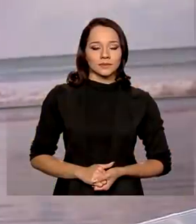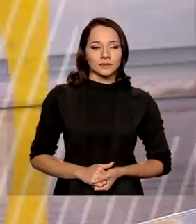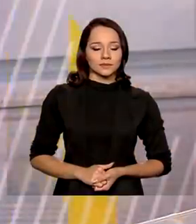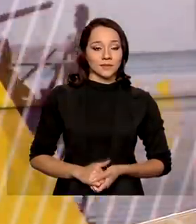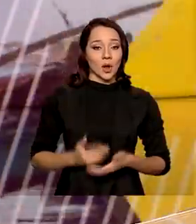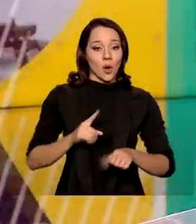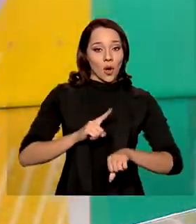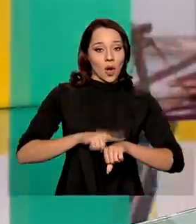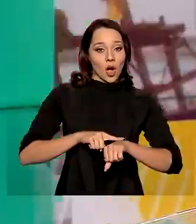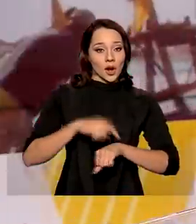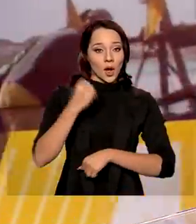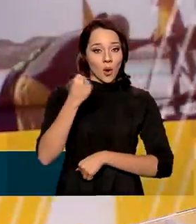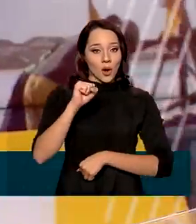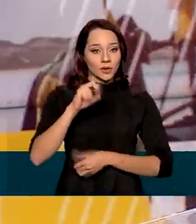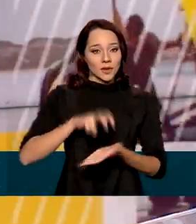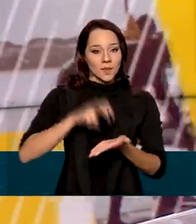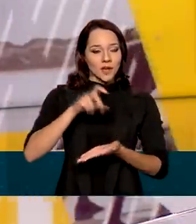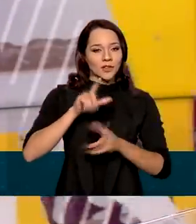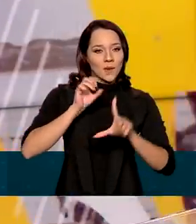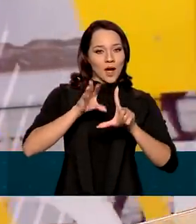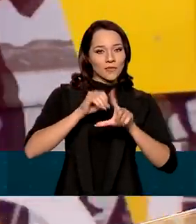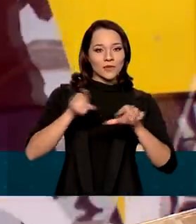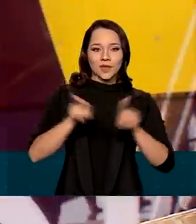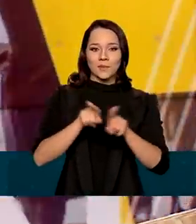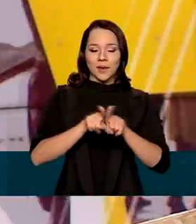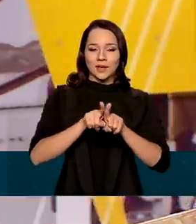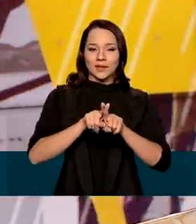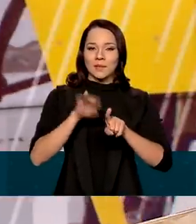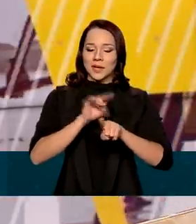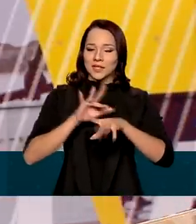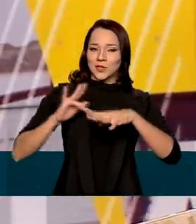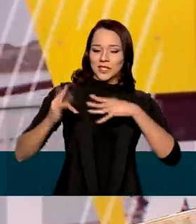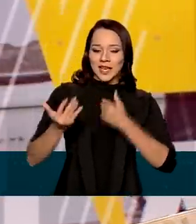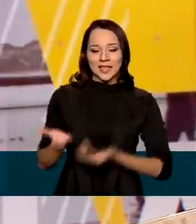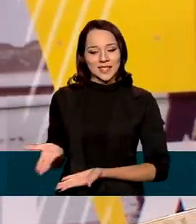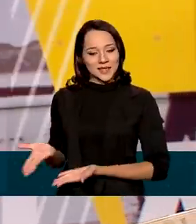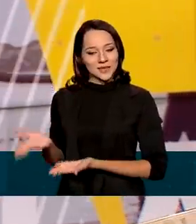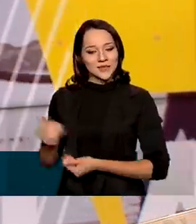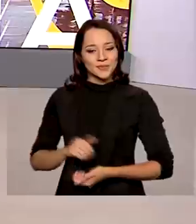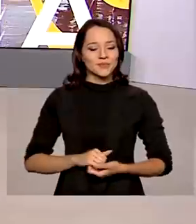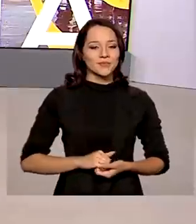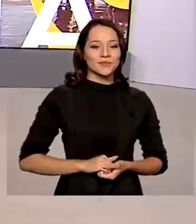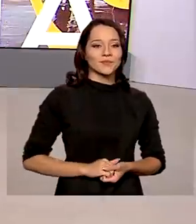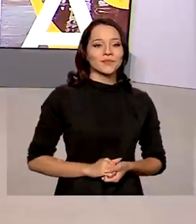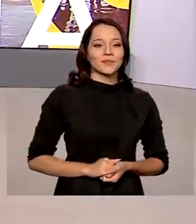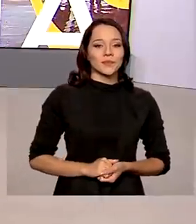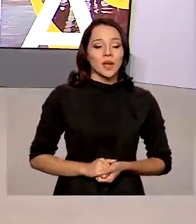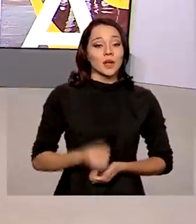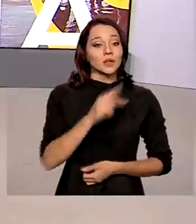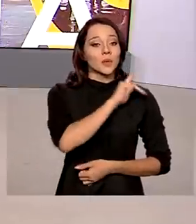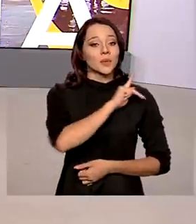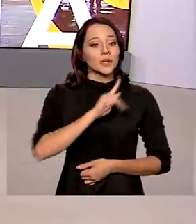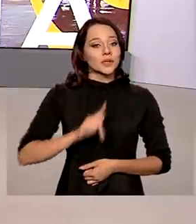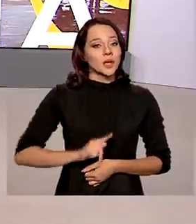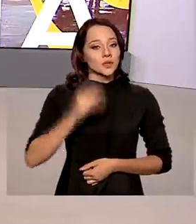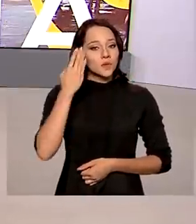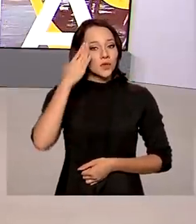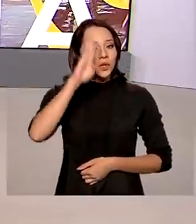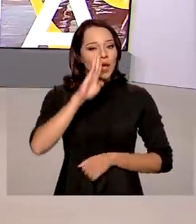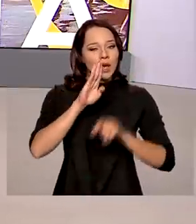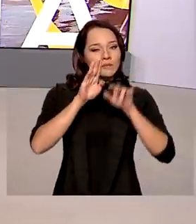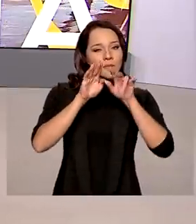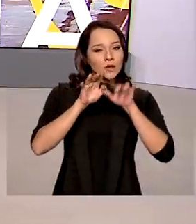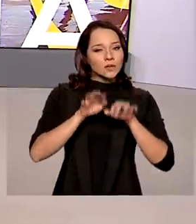Agora são 8 horas, estamos ao vivo também pelas nossas redes sociais. O presidente Jair Bolsonaro